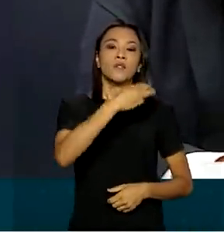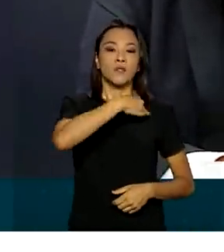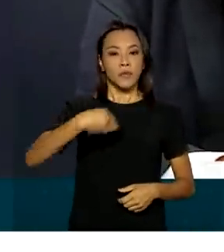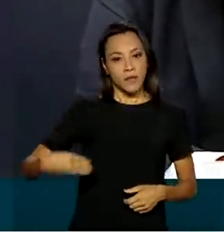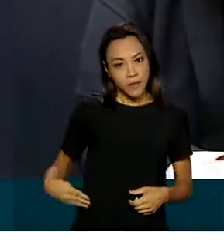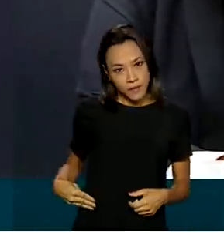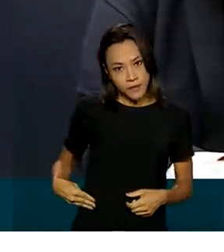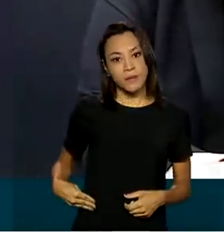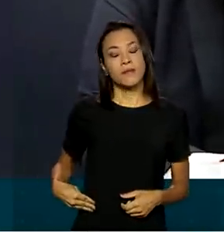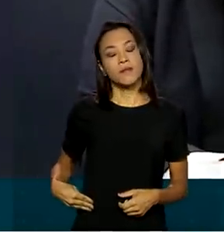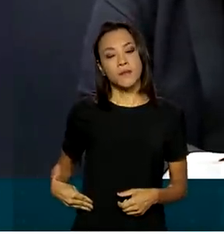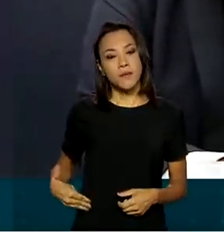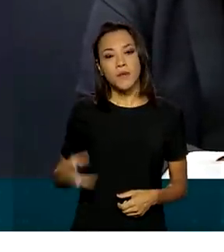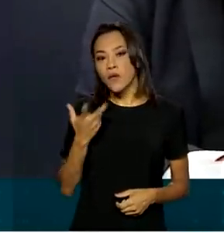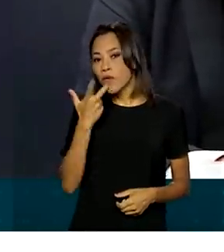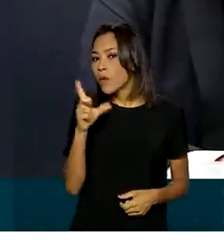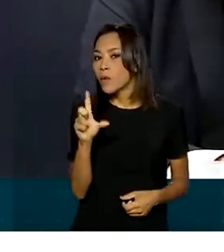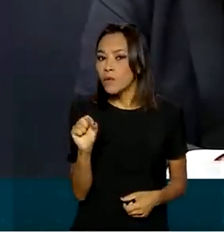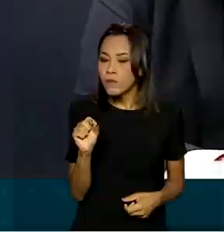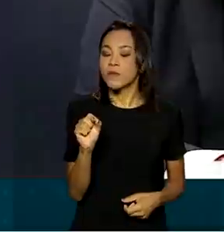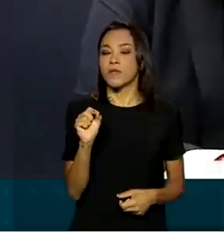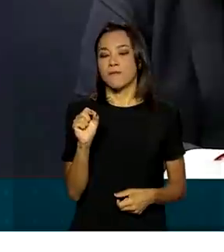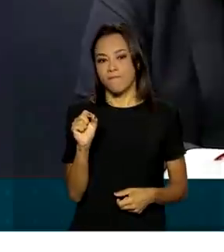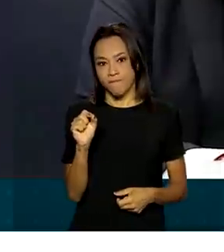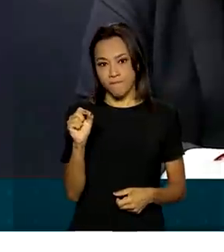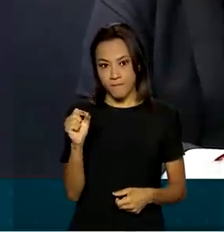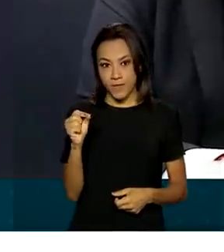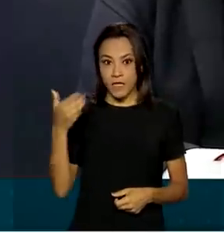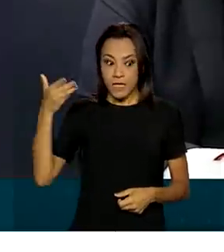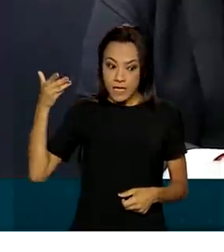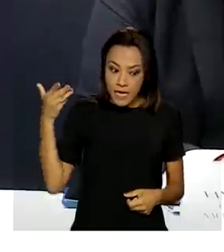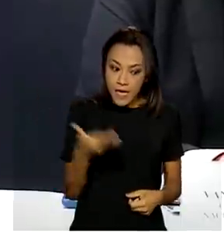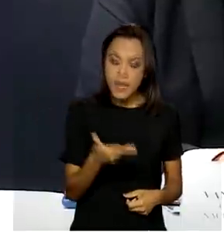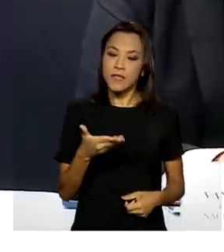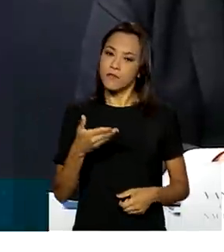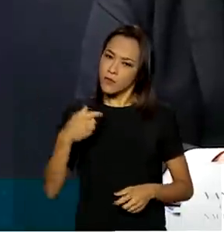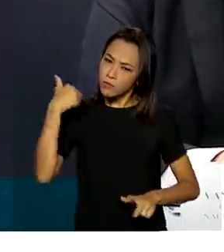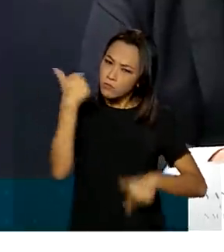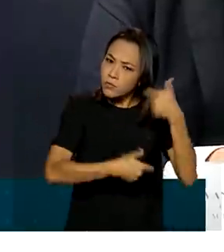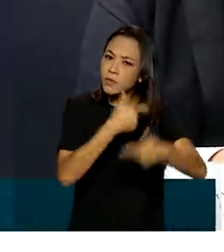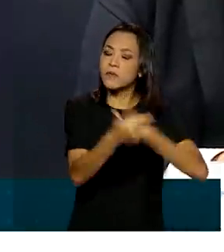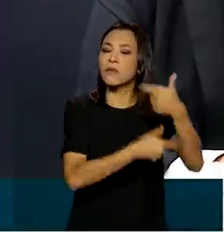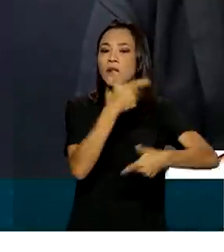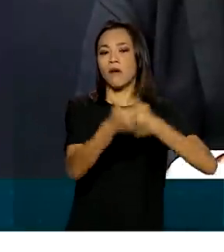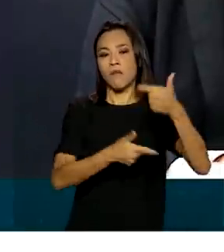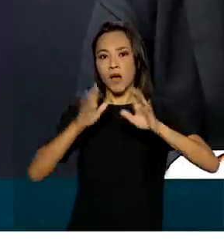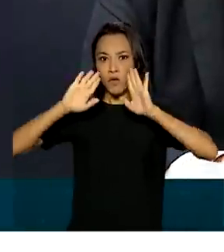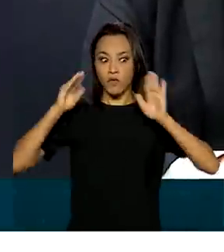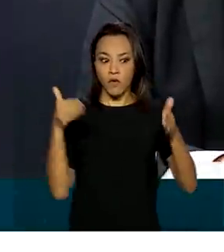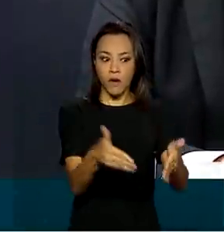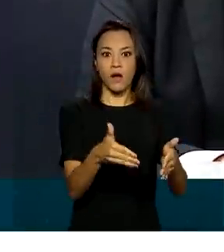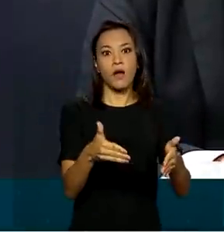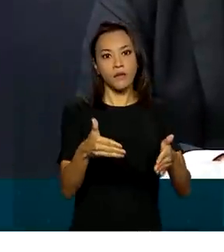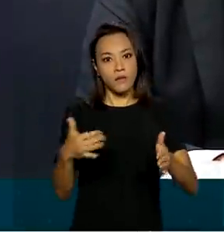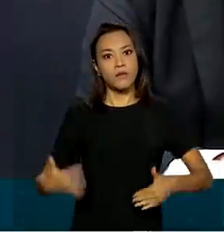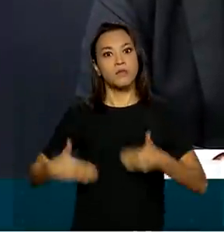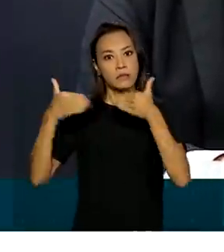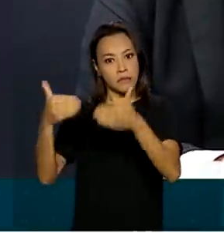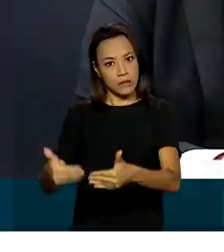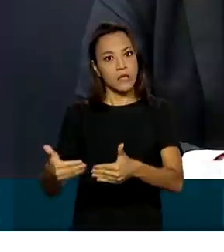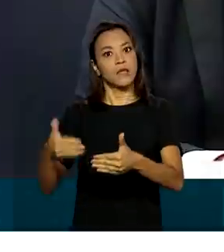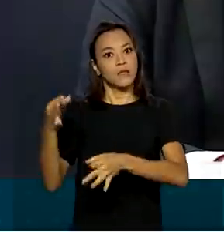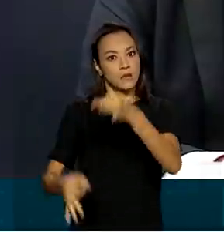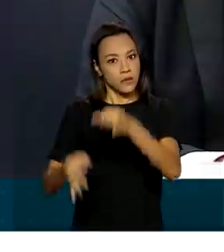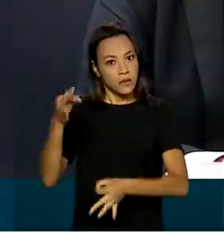Operação Vetos, determinou que essa fosse uma prioridade do Ministério. A população idosa é uma população